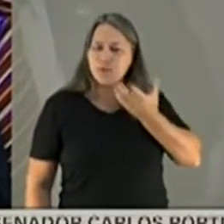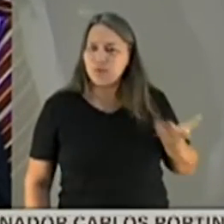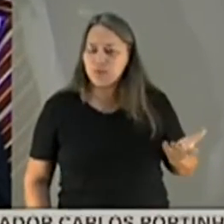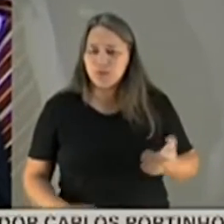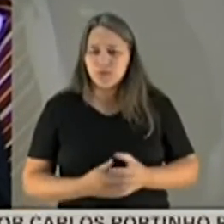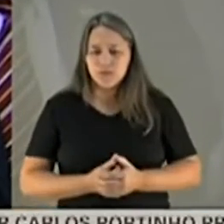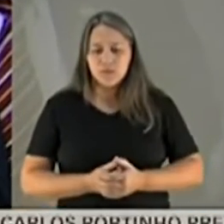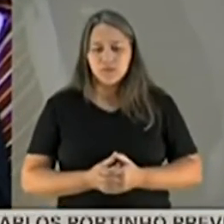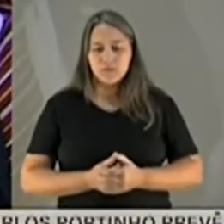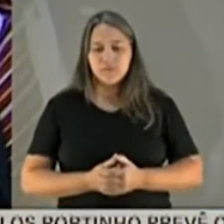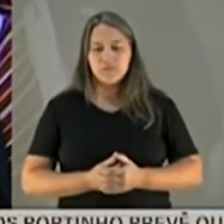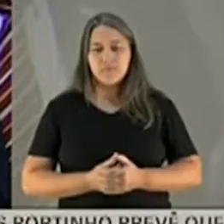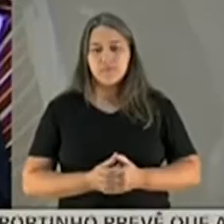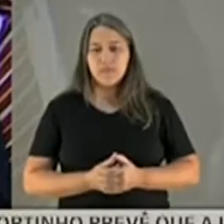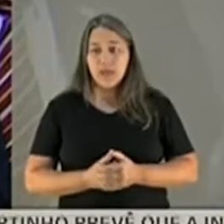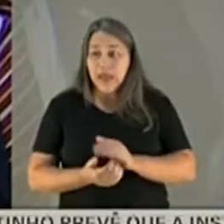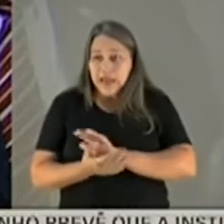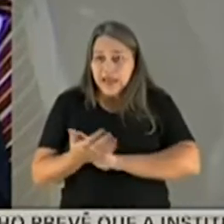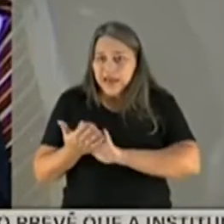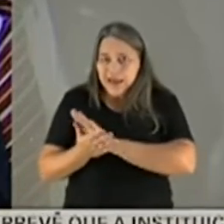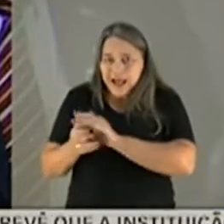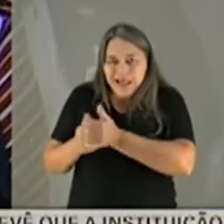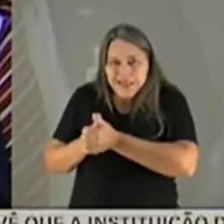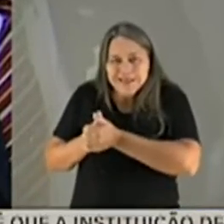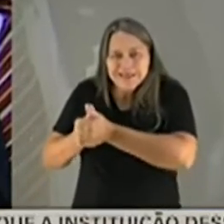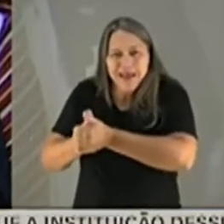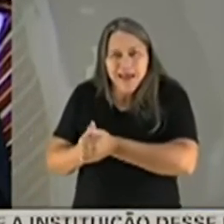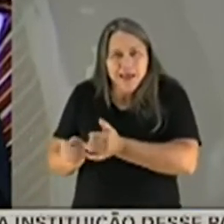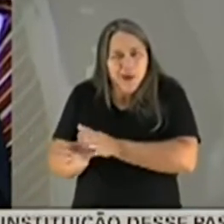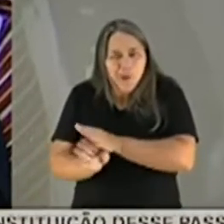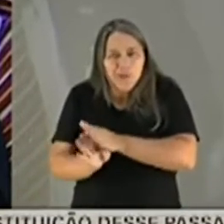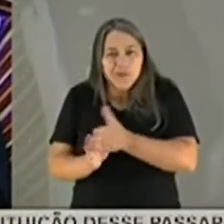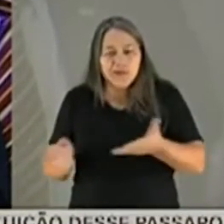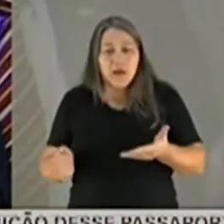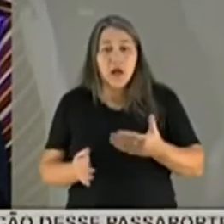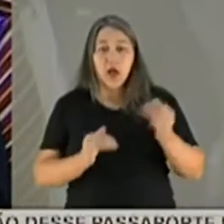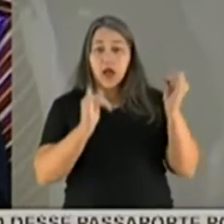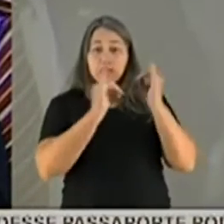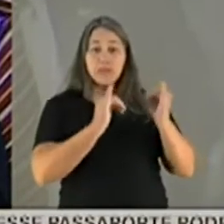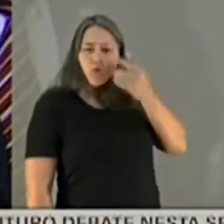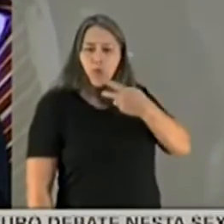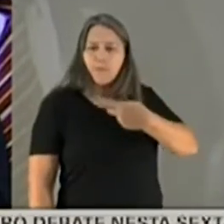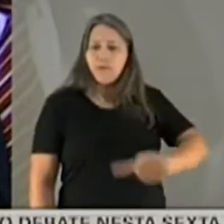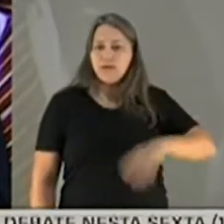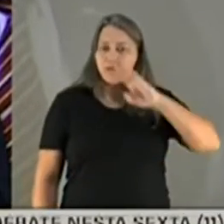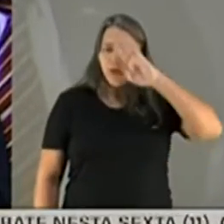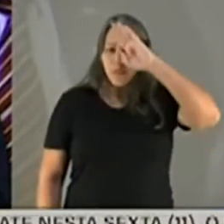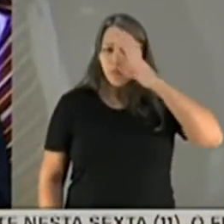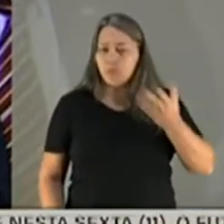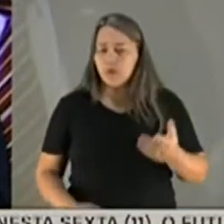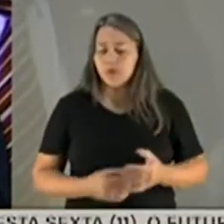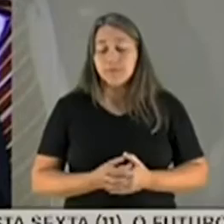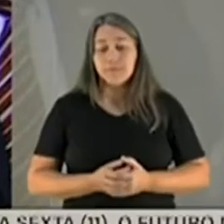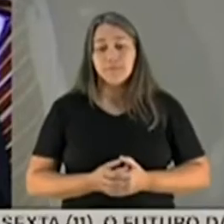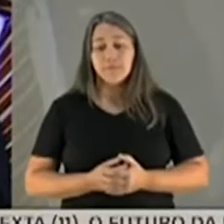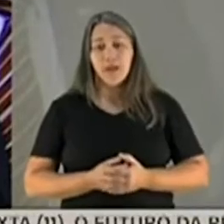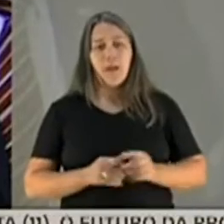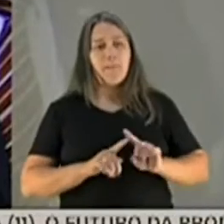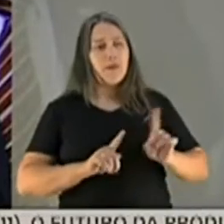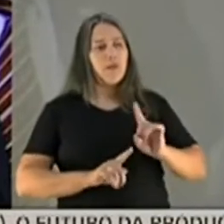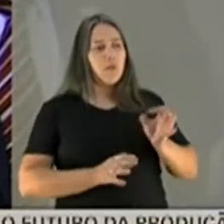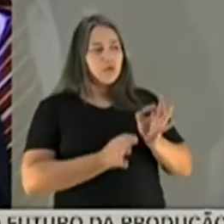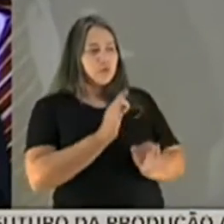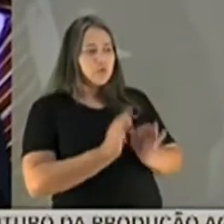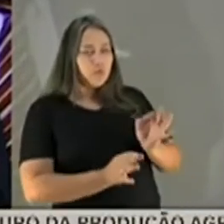Mas isso é um ato individual, senador. As imagens, elas falam por si só. Mas não é juiz de valor. Vossa